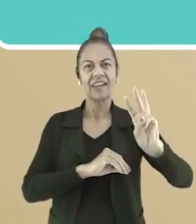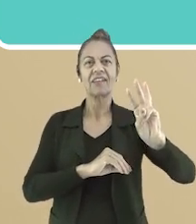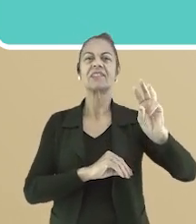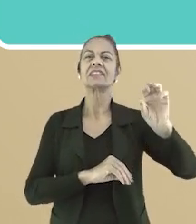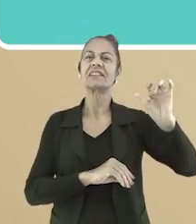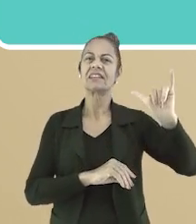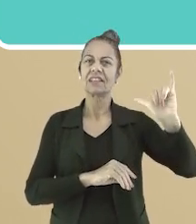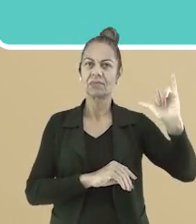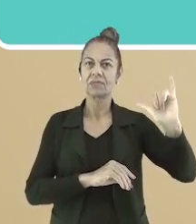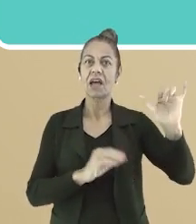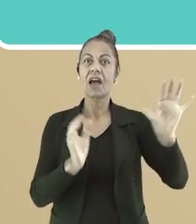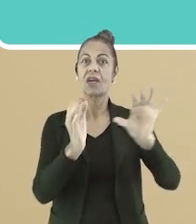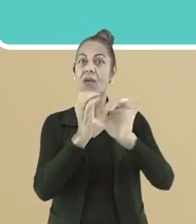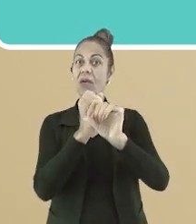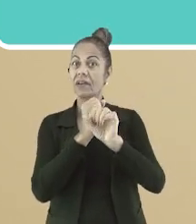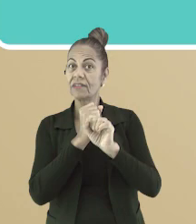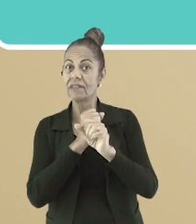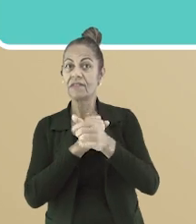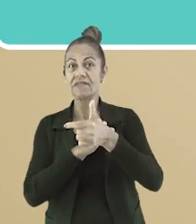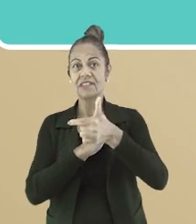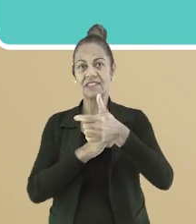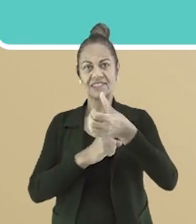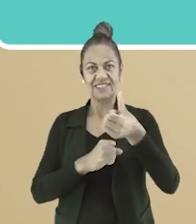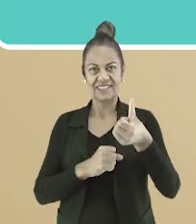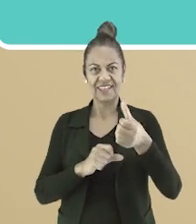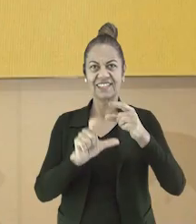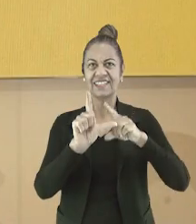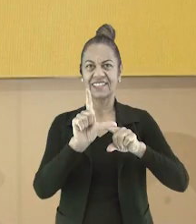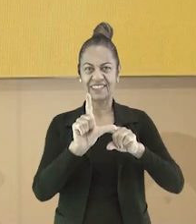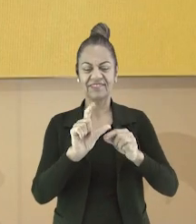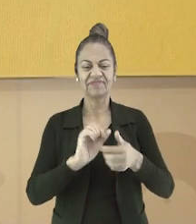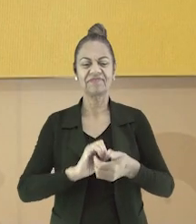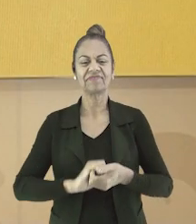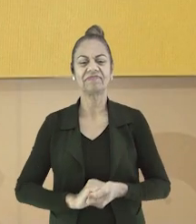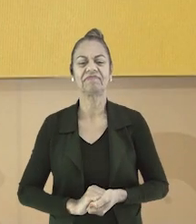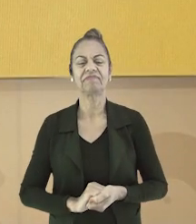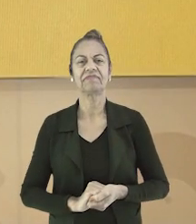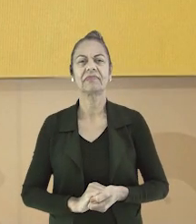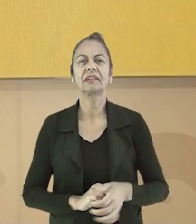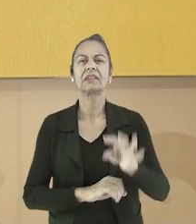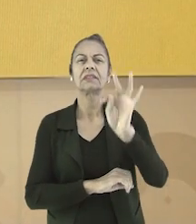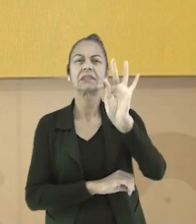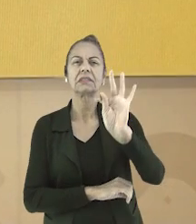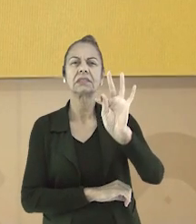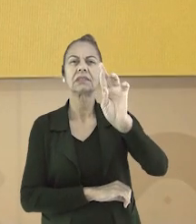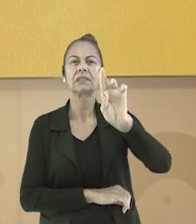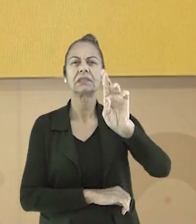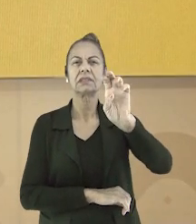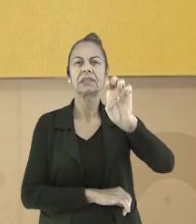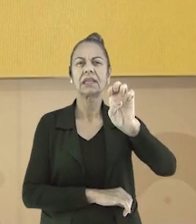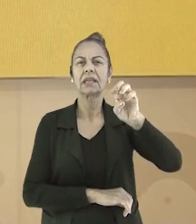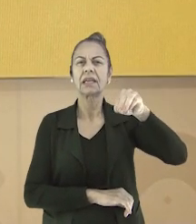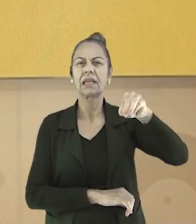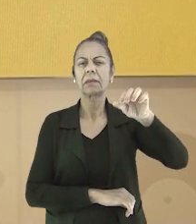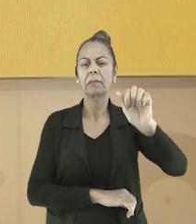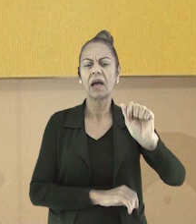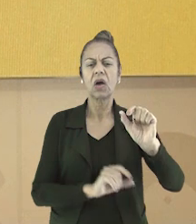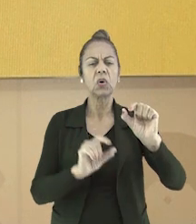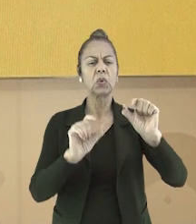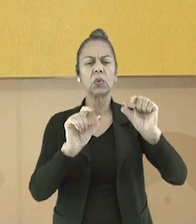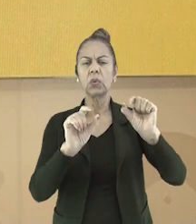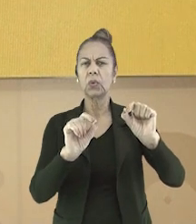a ter 26 letras. Você sabia disso? O trema. O trema é um sinal de